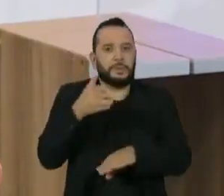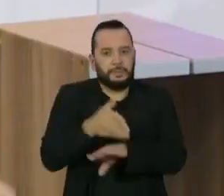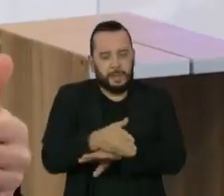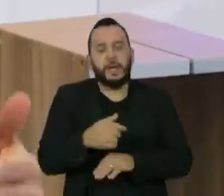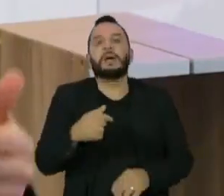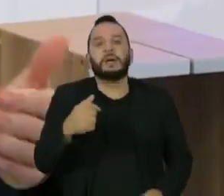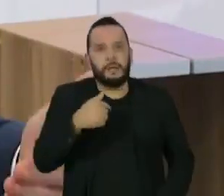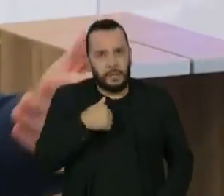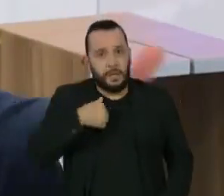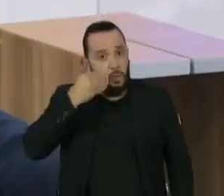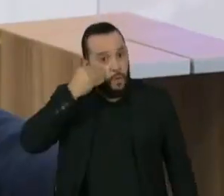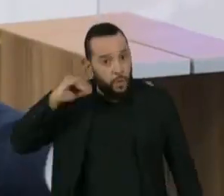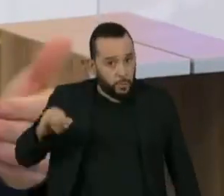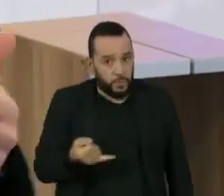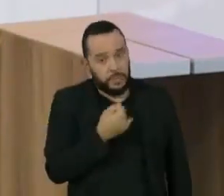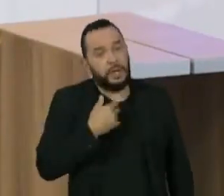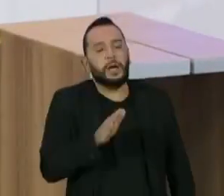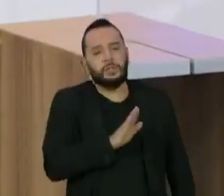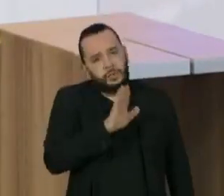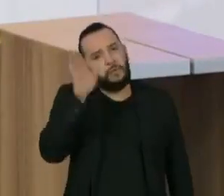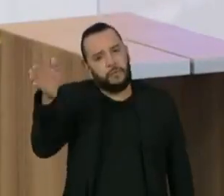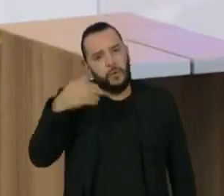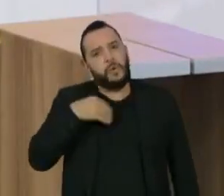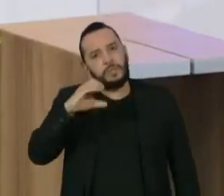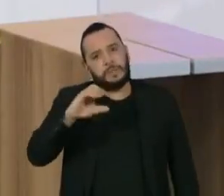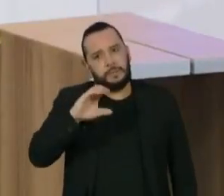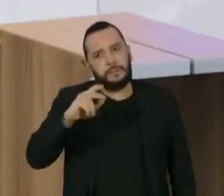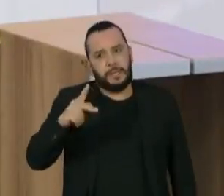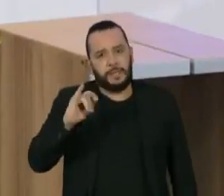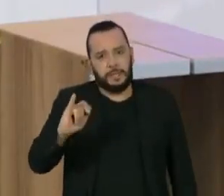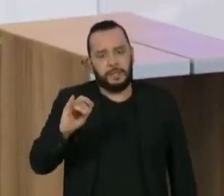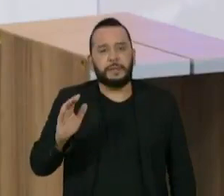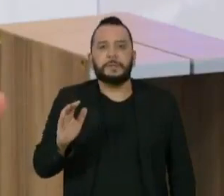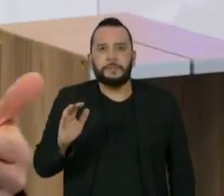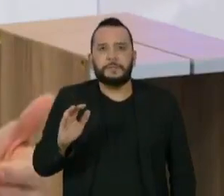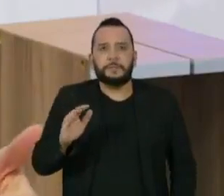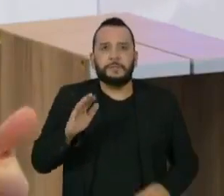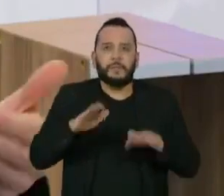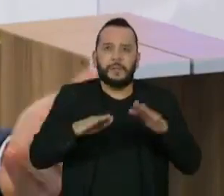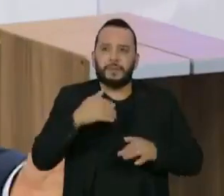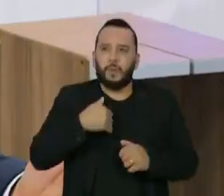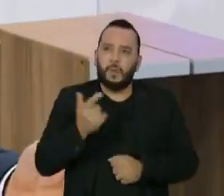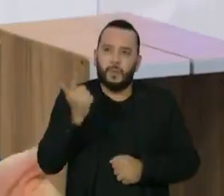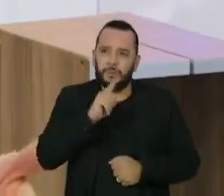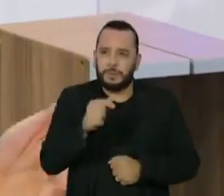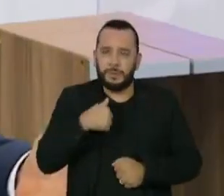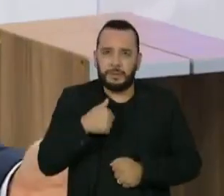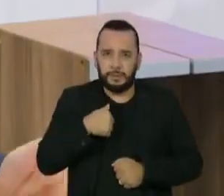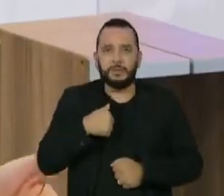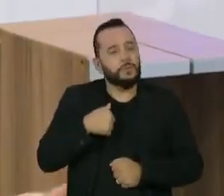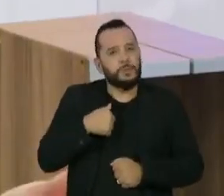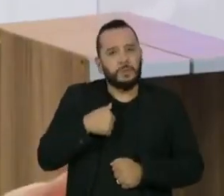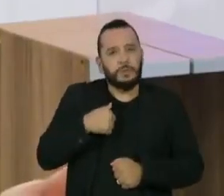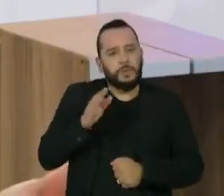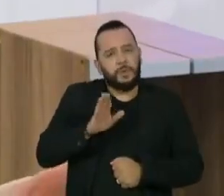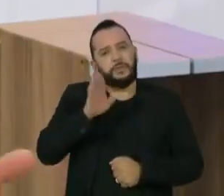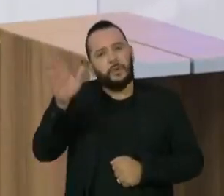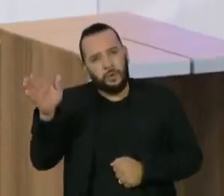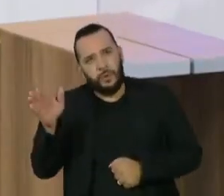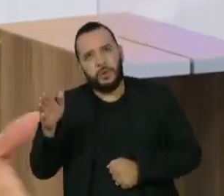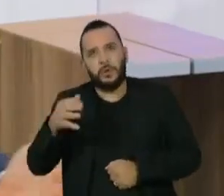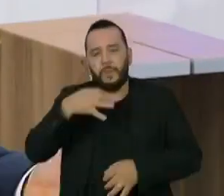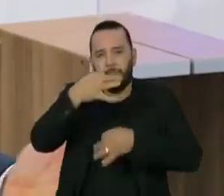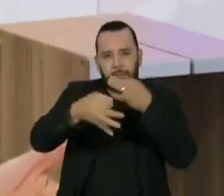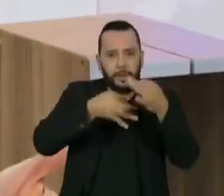tenho oportunidade, que é dado a possibilidade de fazer alguma intervenção, eu estou aqui. Agora,